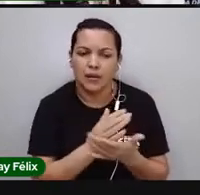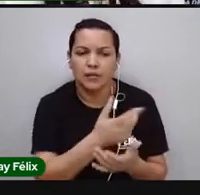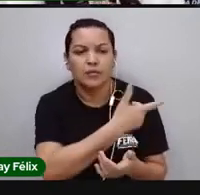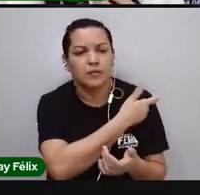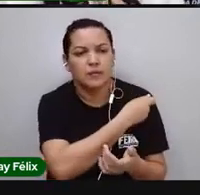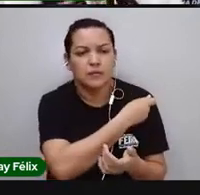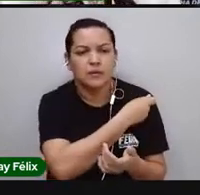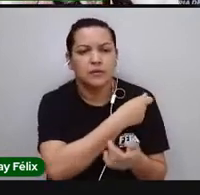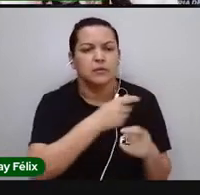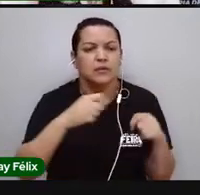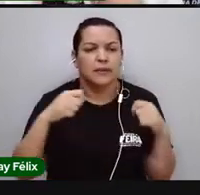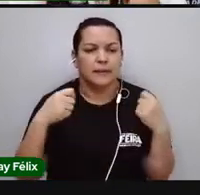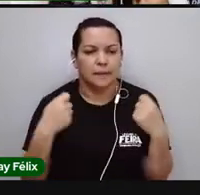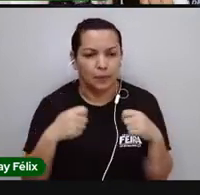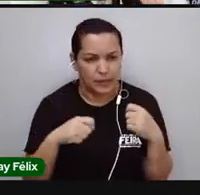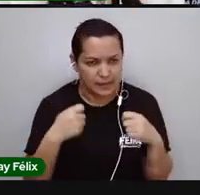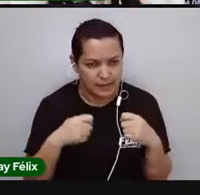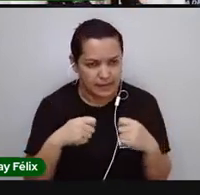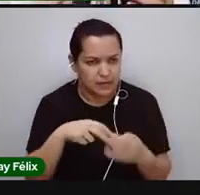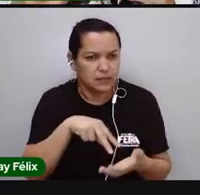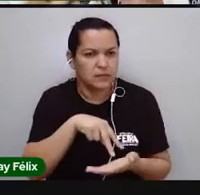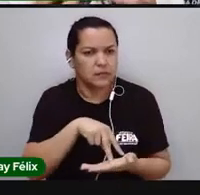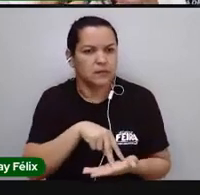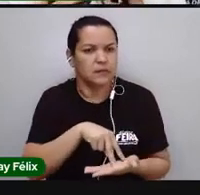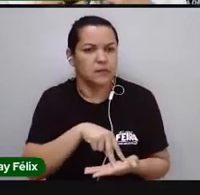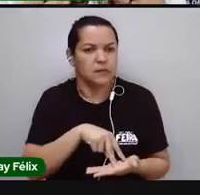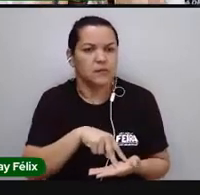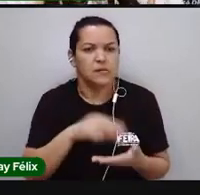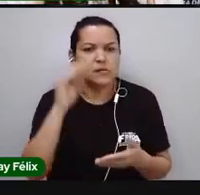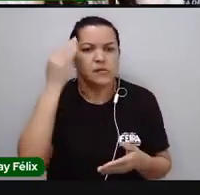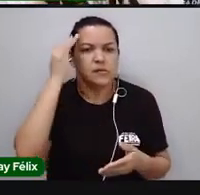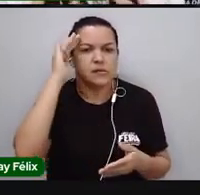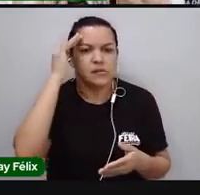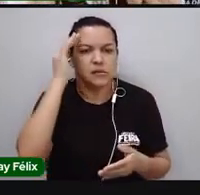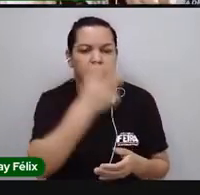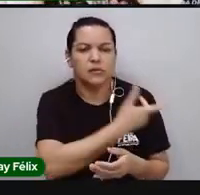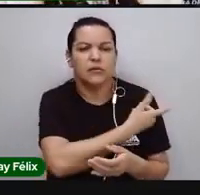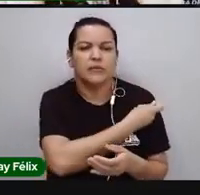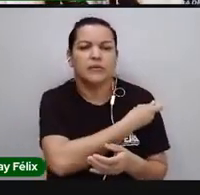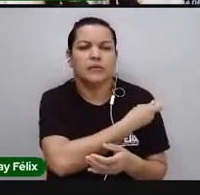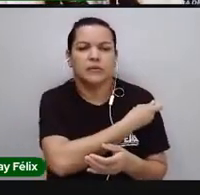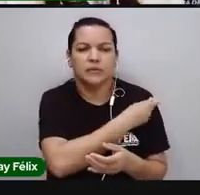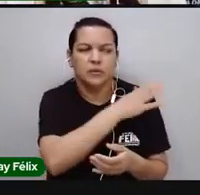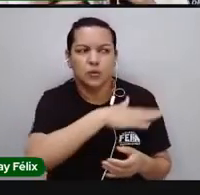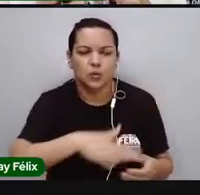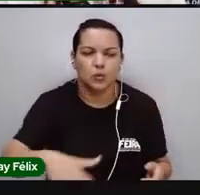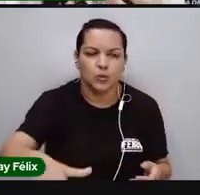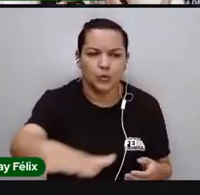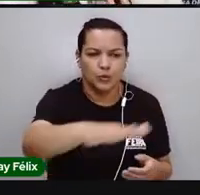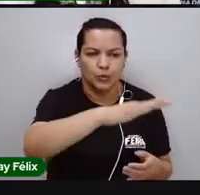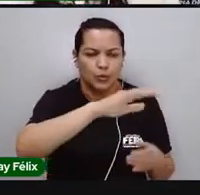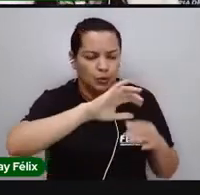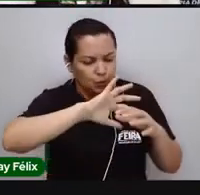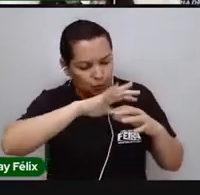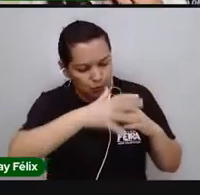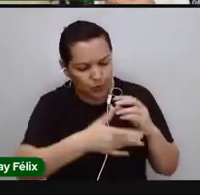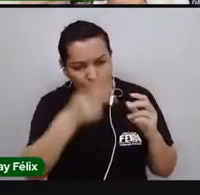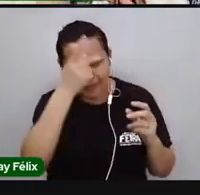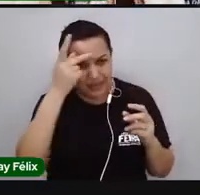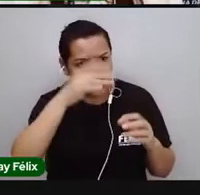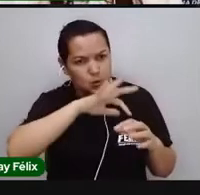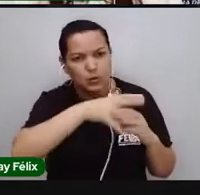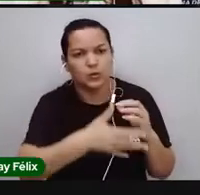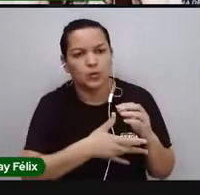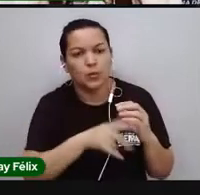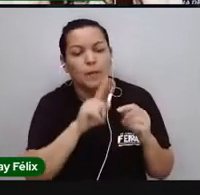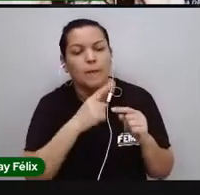a gente precisa ir se posicionando e entendendo que a vacina, ela vai ser para todos, ela precisa ser para todos, porque ela é